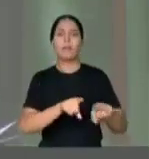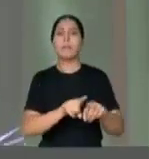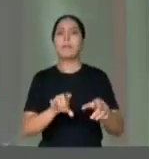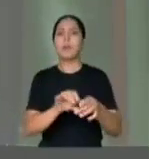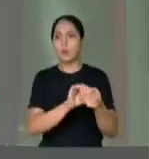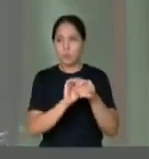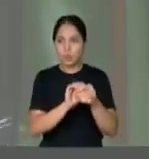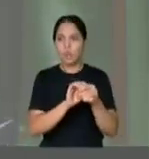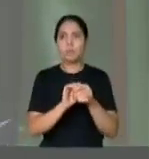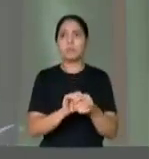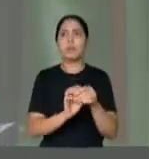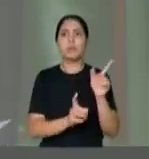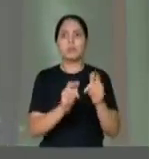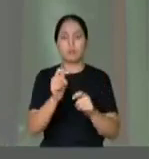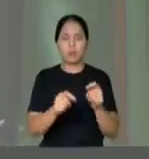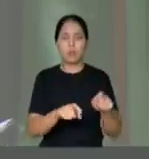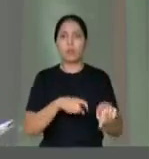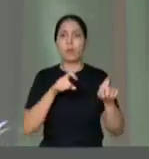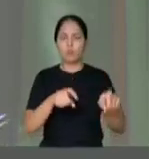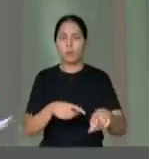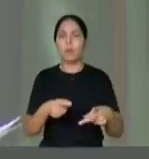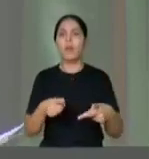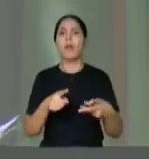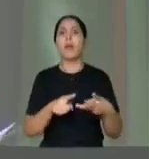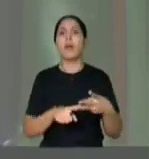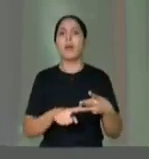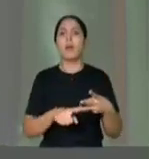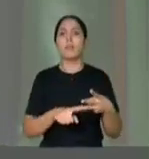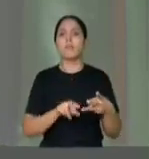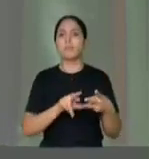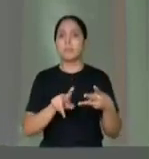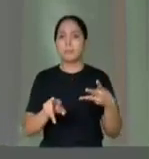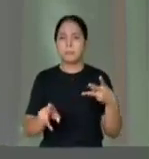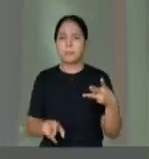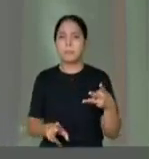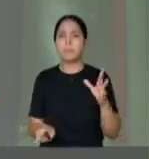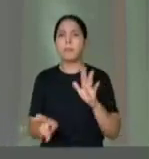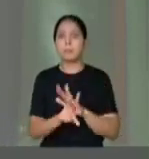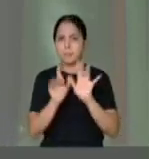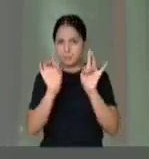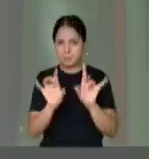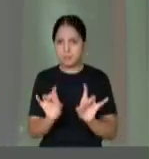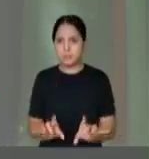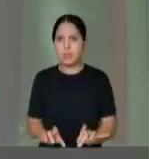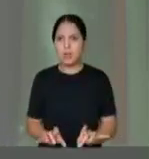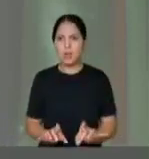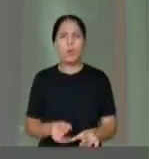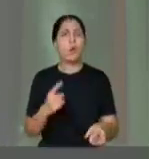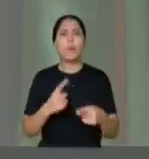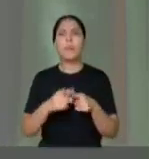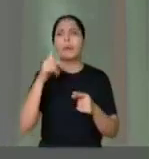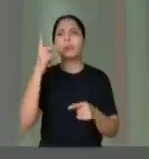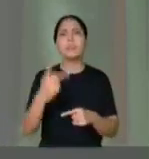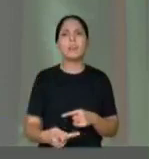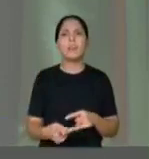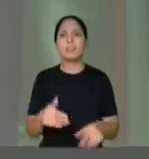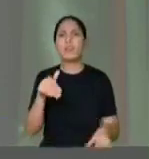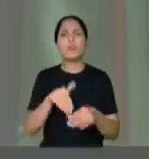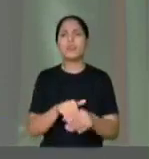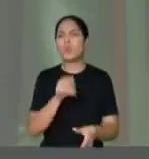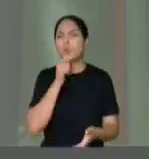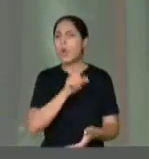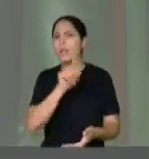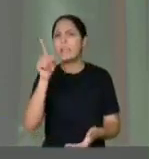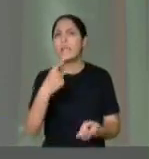cooperativas de eletrificação rural, dos enquadrados nesse segmento especial. Por que que essa casa até hoje não